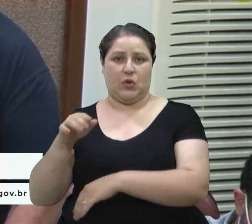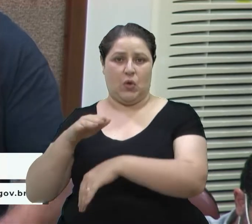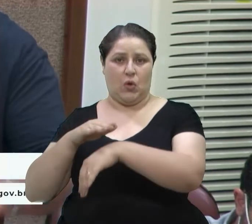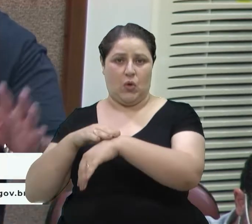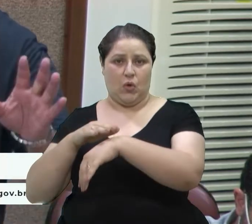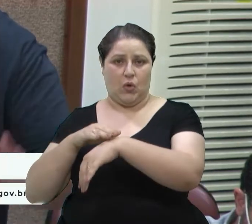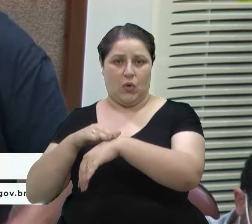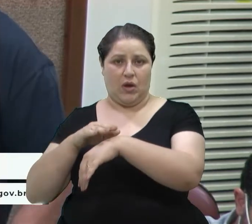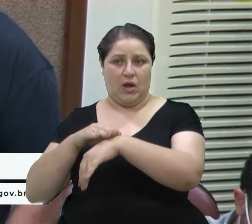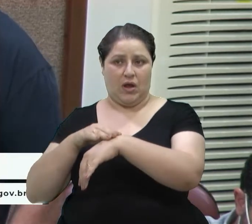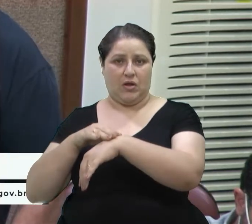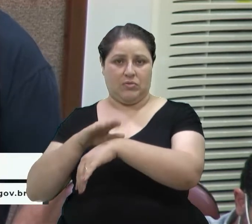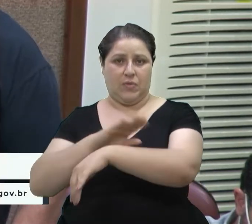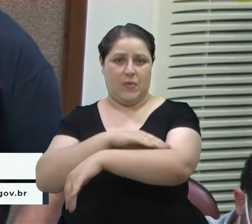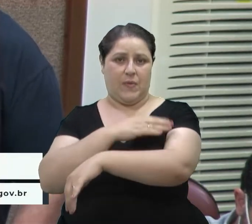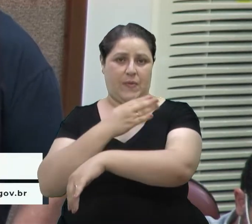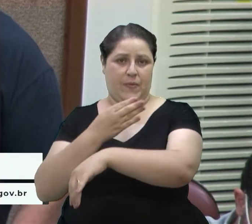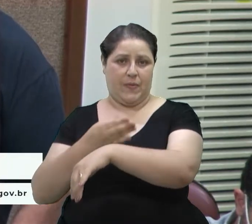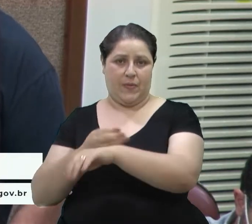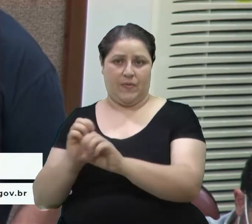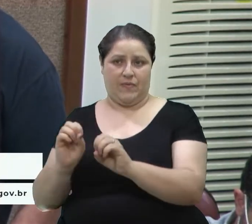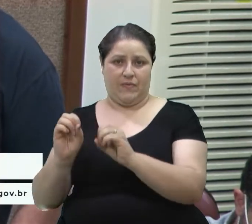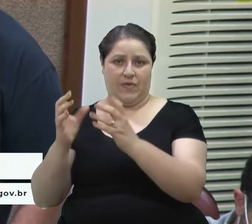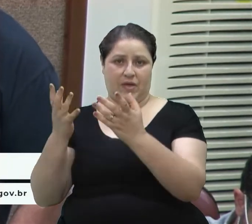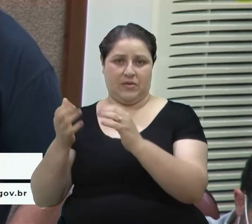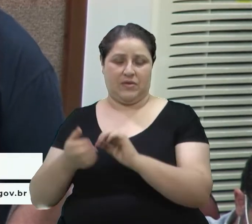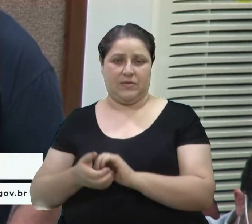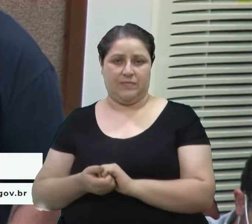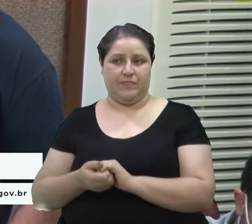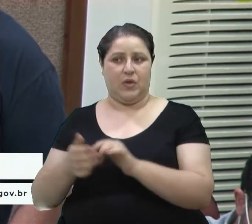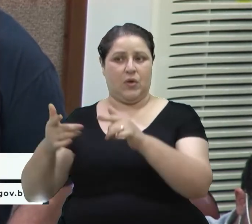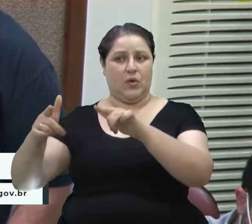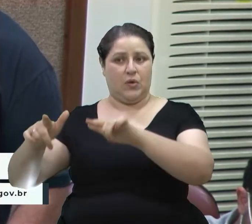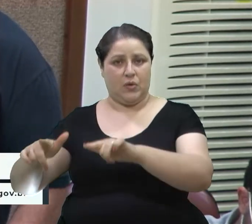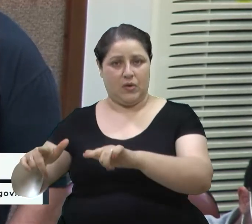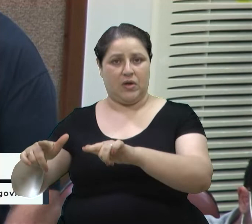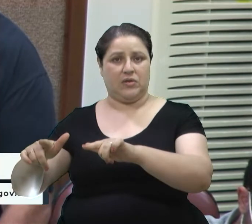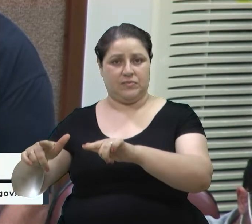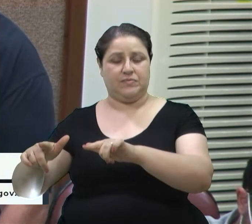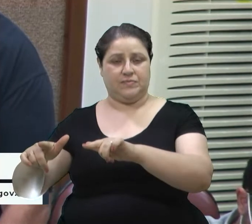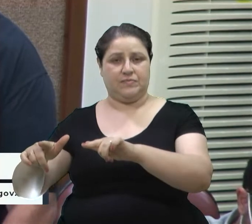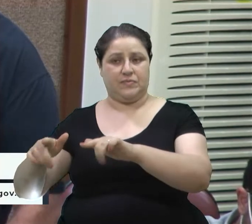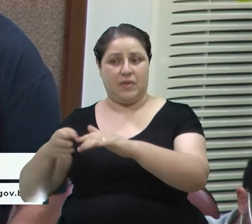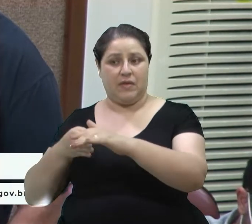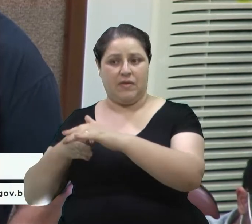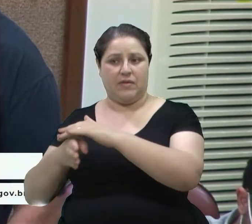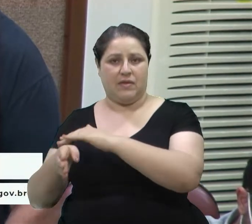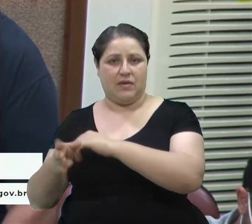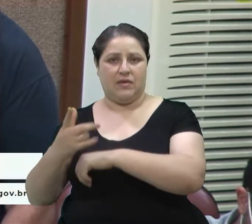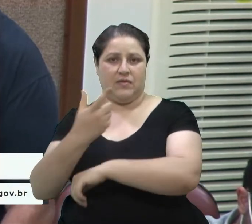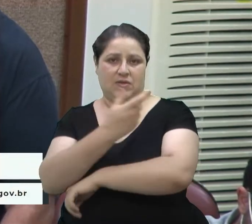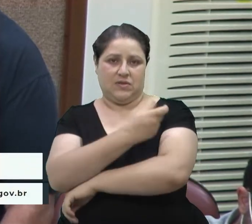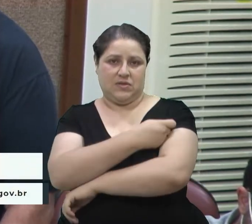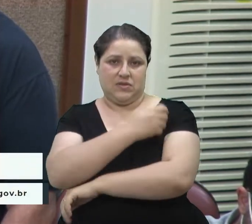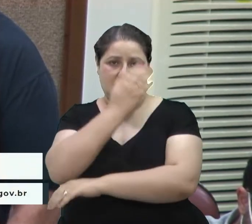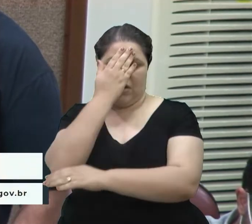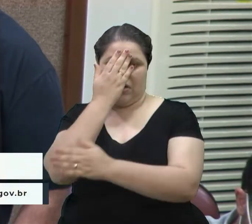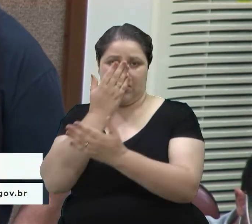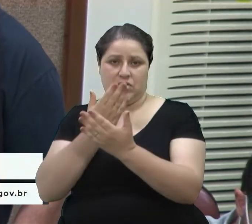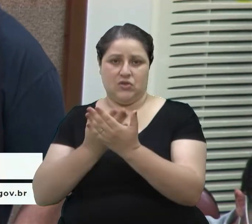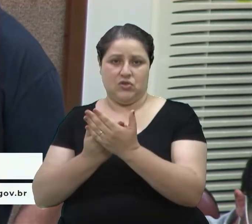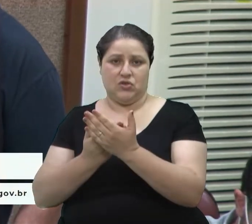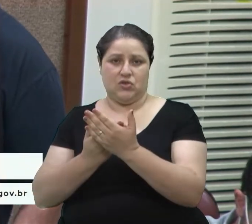da festa, né, tenha lá um ponto de vacinação na entrada, UPA, então, eu acho, acredito que isso